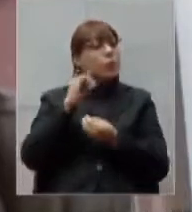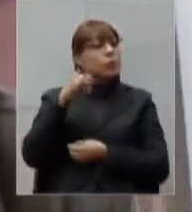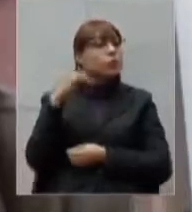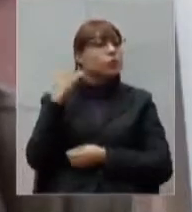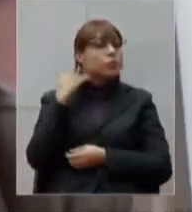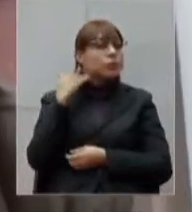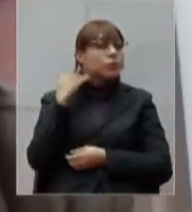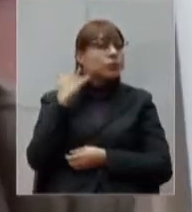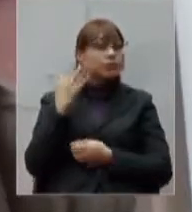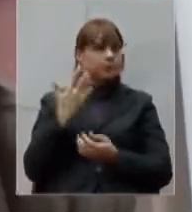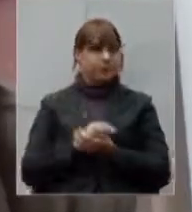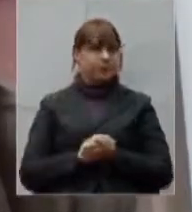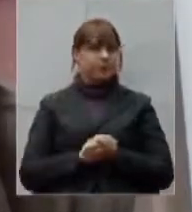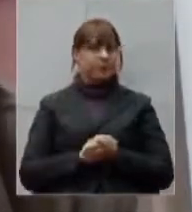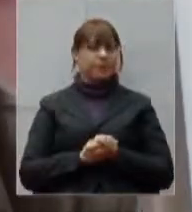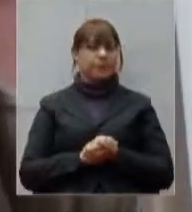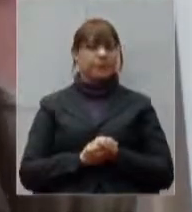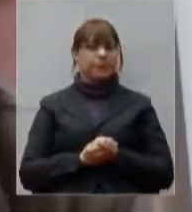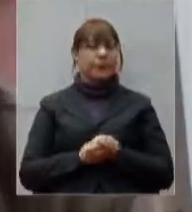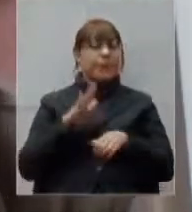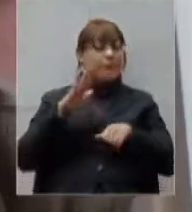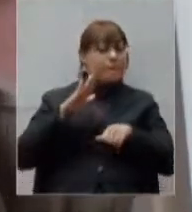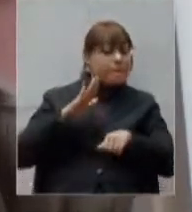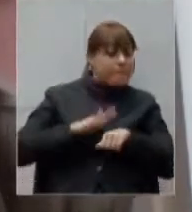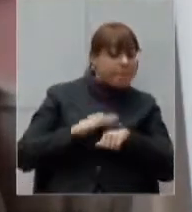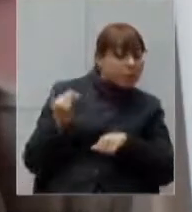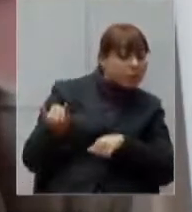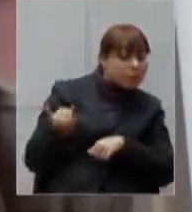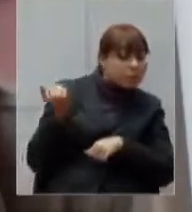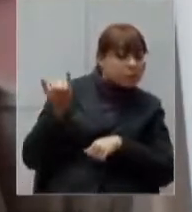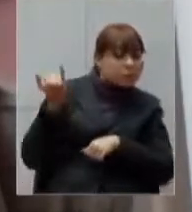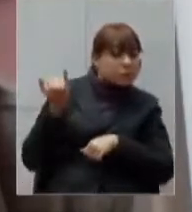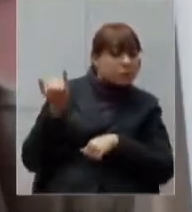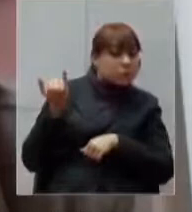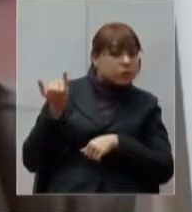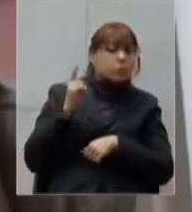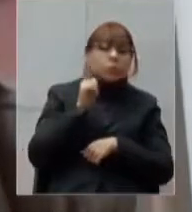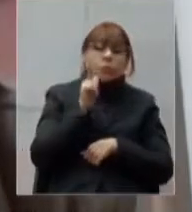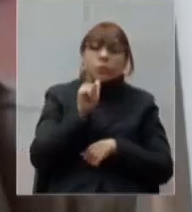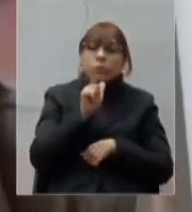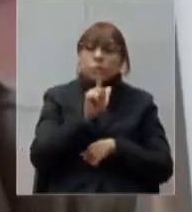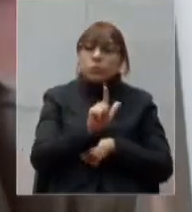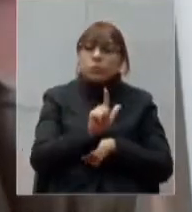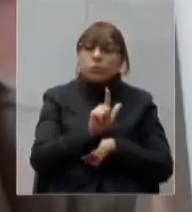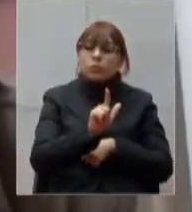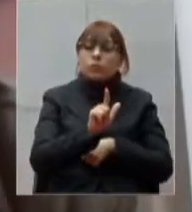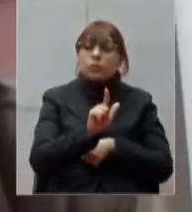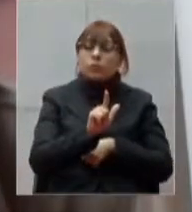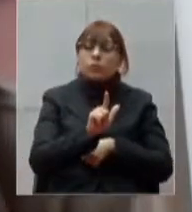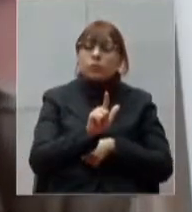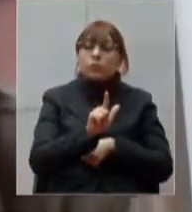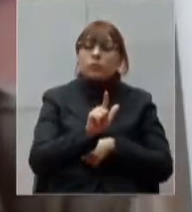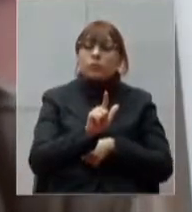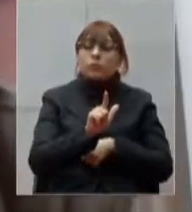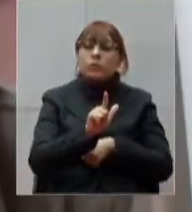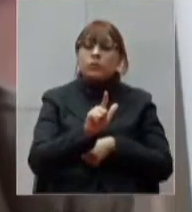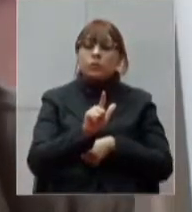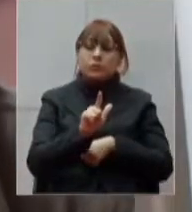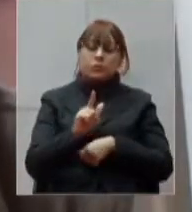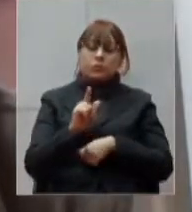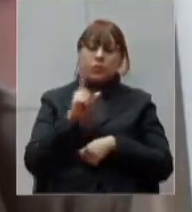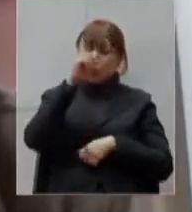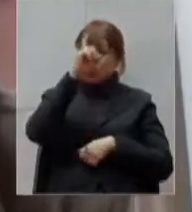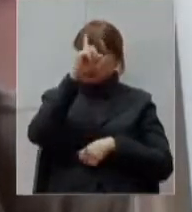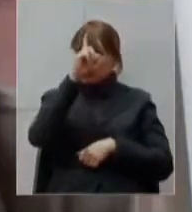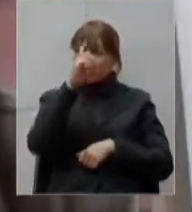mais importante para nós termos a possibilidade de expandir em hospitais